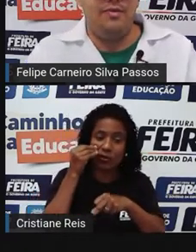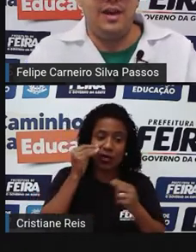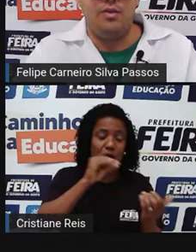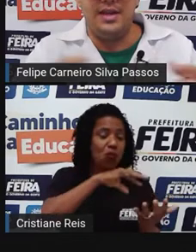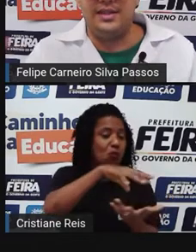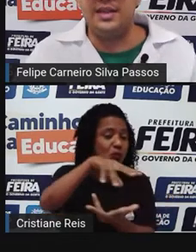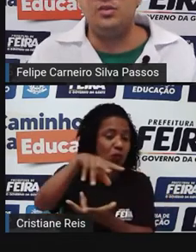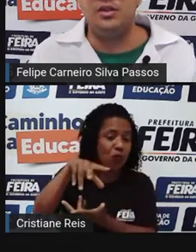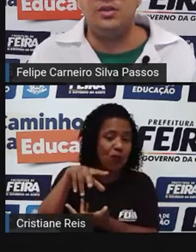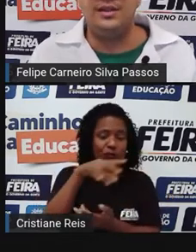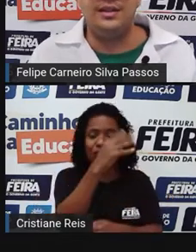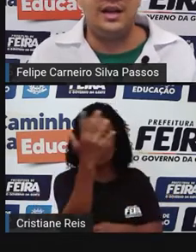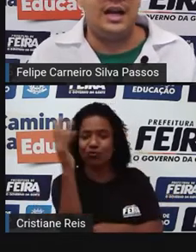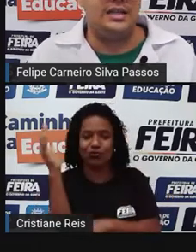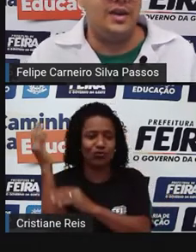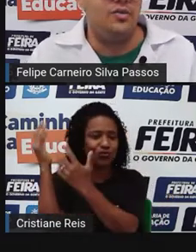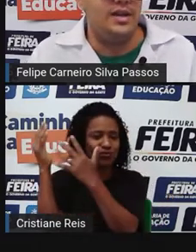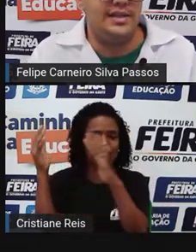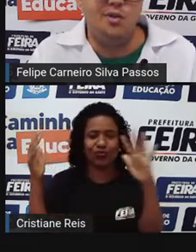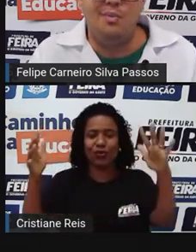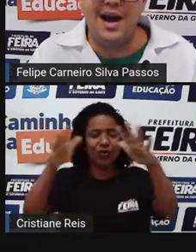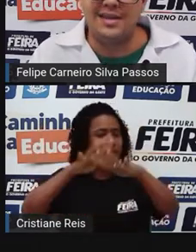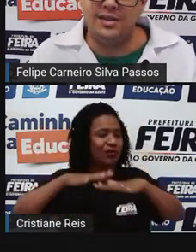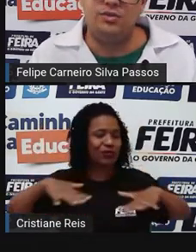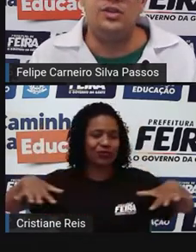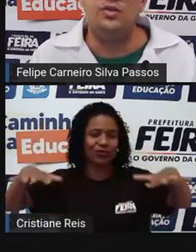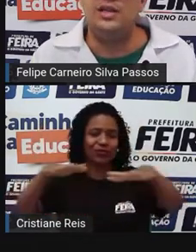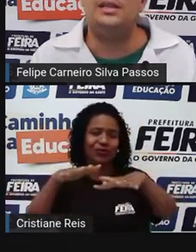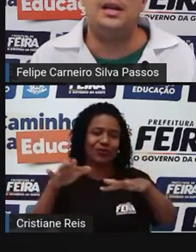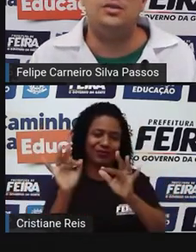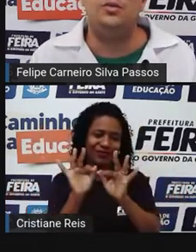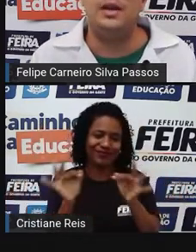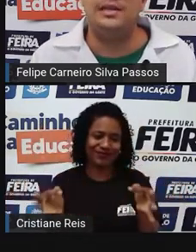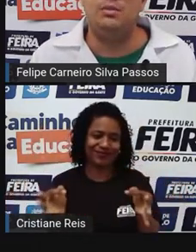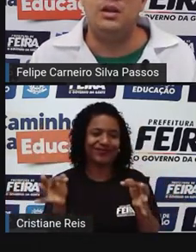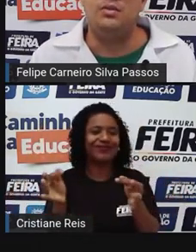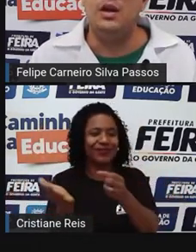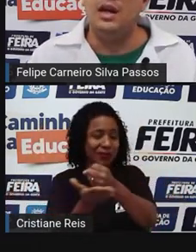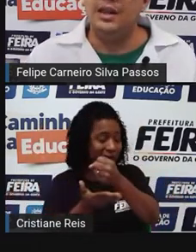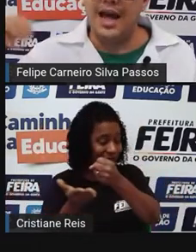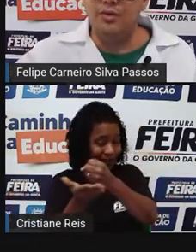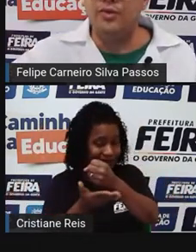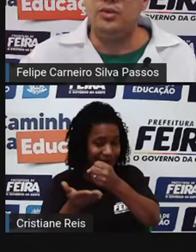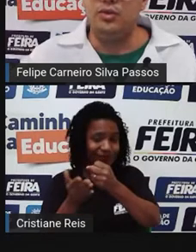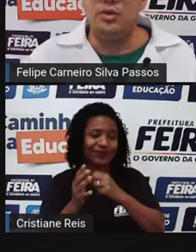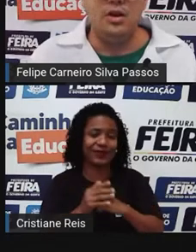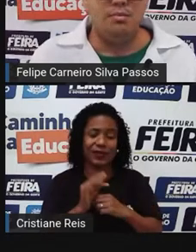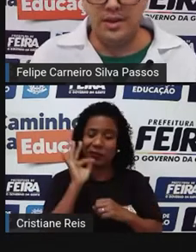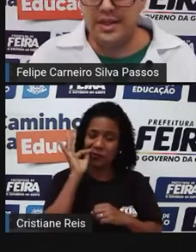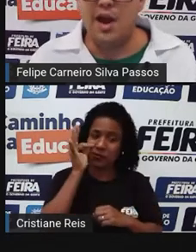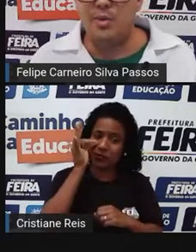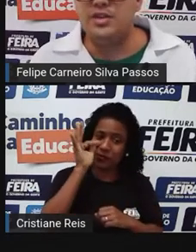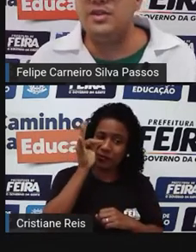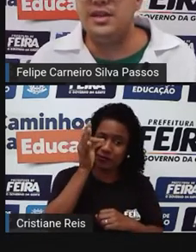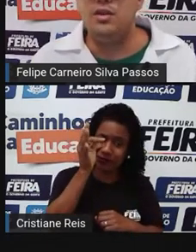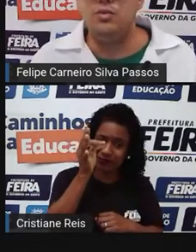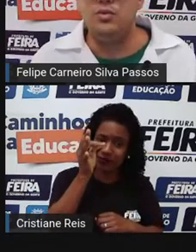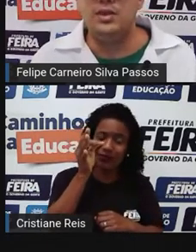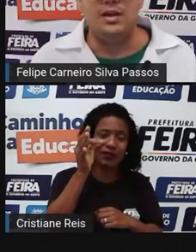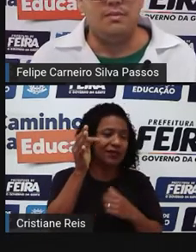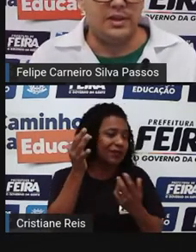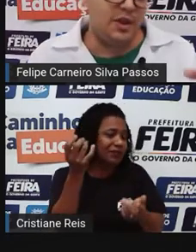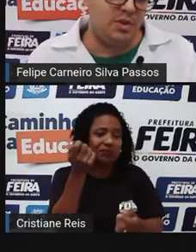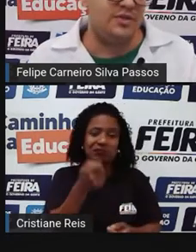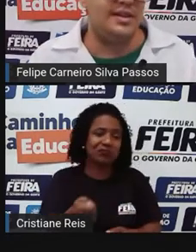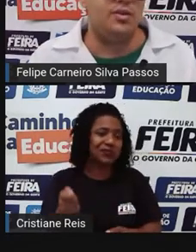vai conhecer sobre todas as áreas, você vai conhecer o básico de todas as áreas do conhecimento. Lá no futuro, pode ser realmente que você não